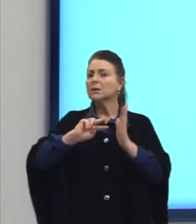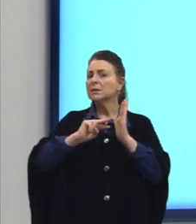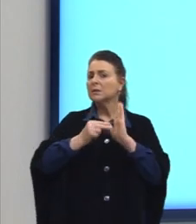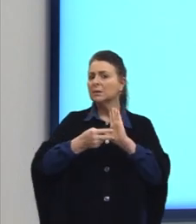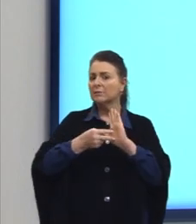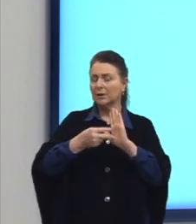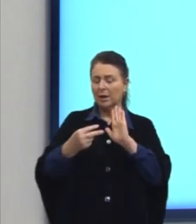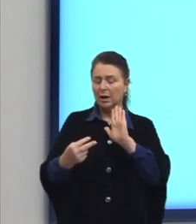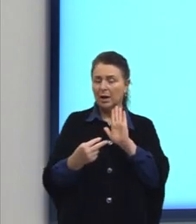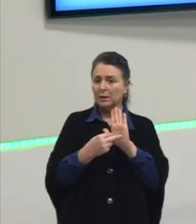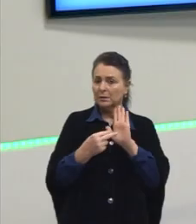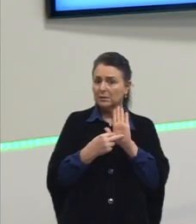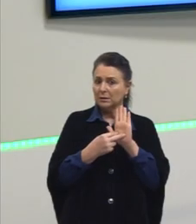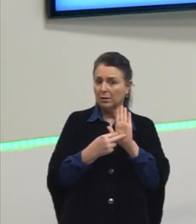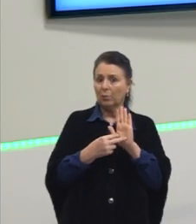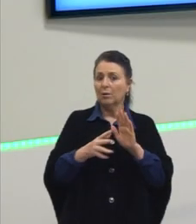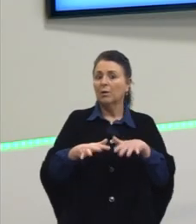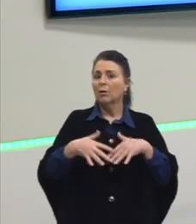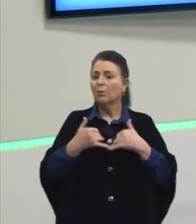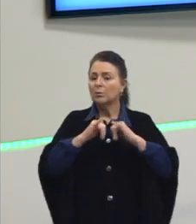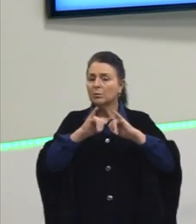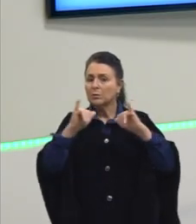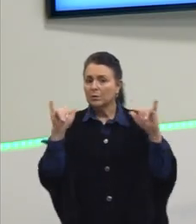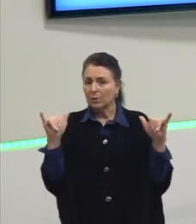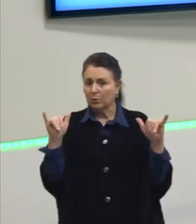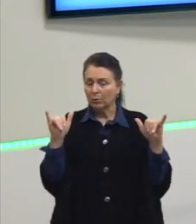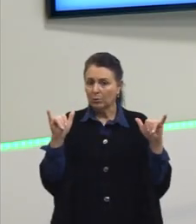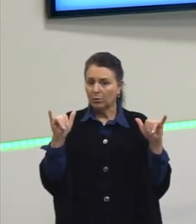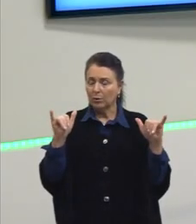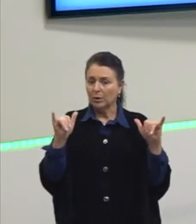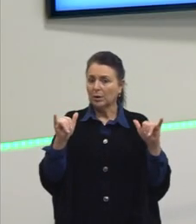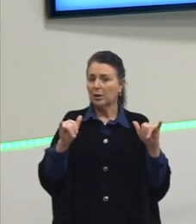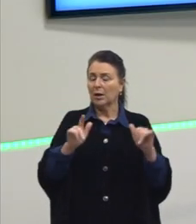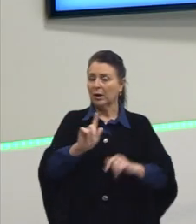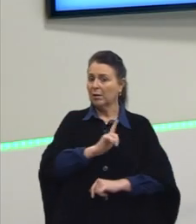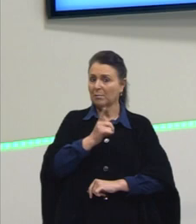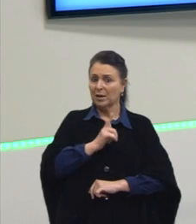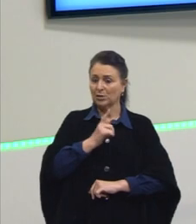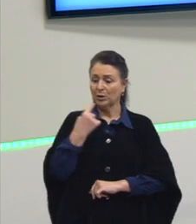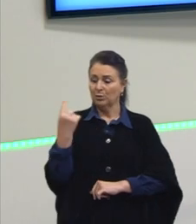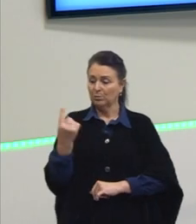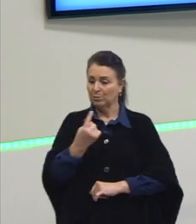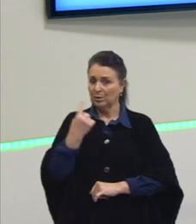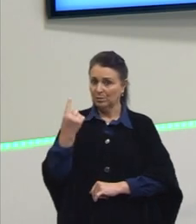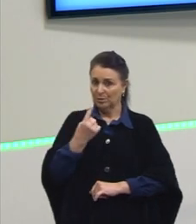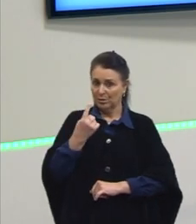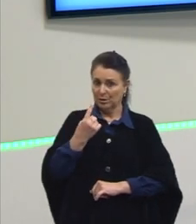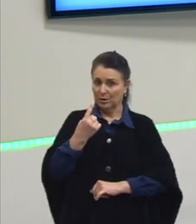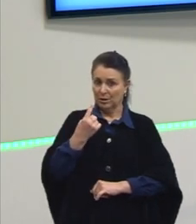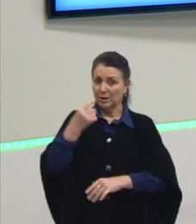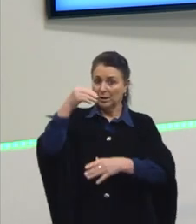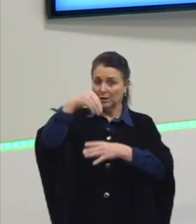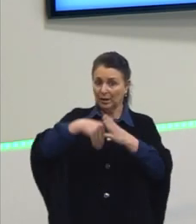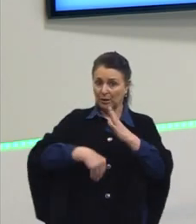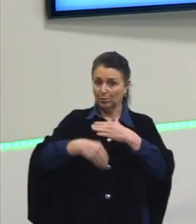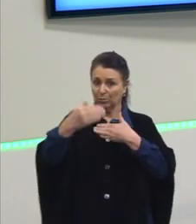Presta atenção aqui. Quando eu digo que ela não é cobrada de forma isolada, eu estou dizendo o seguinte,